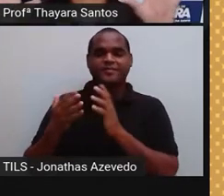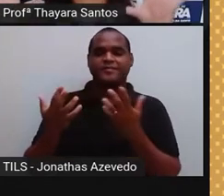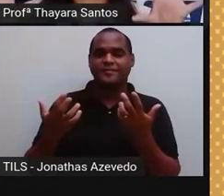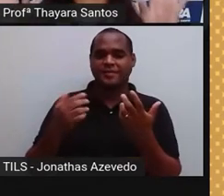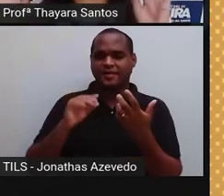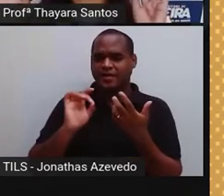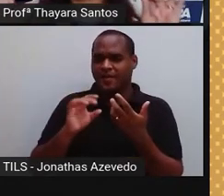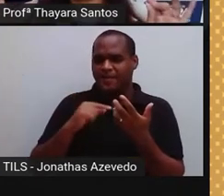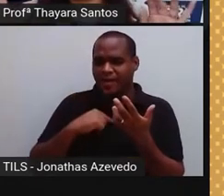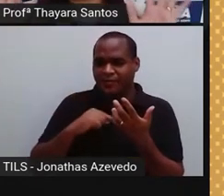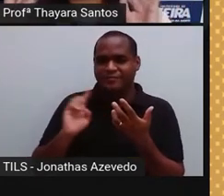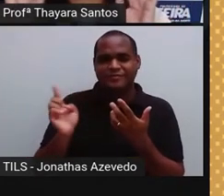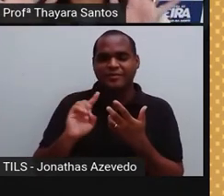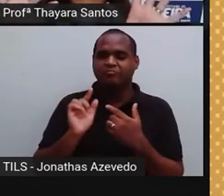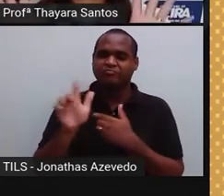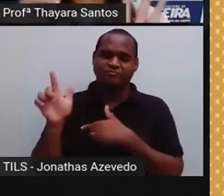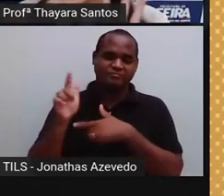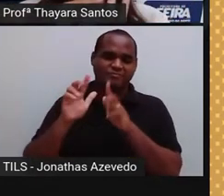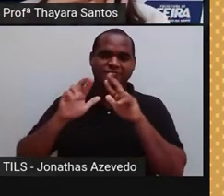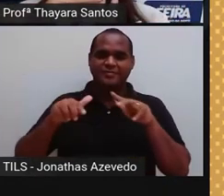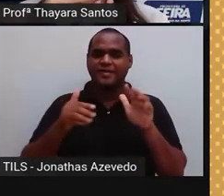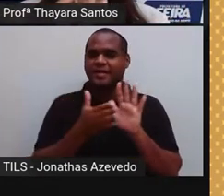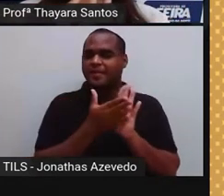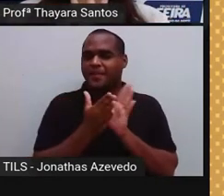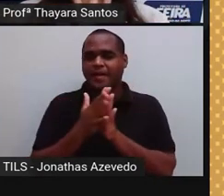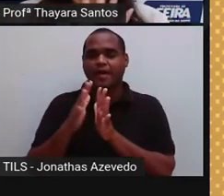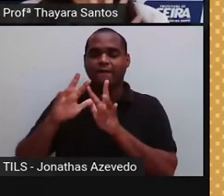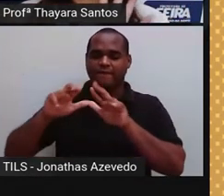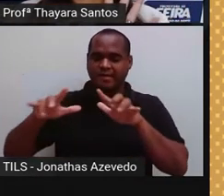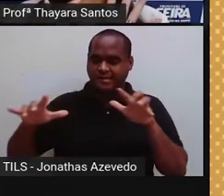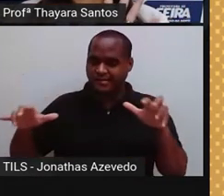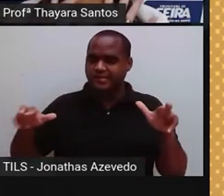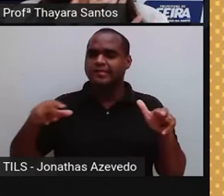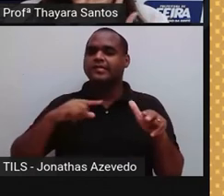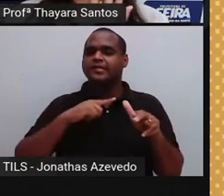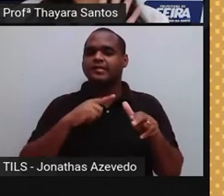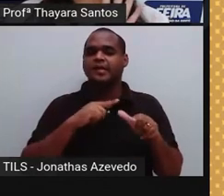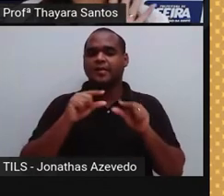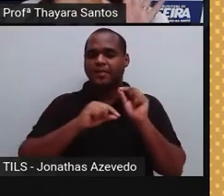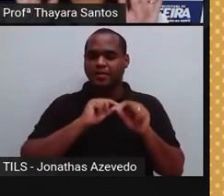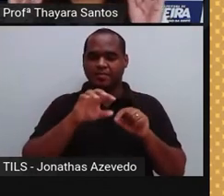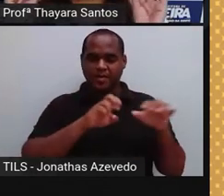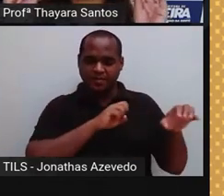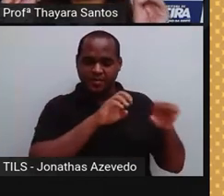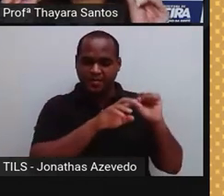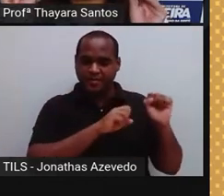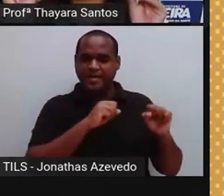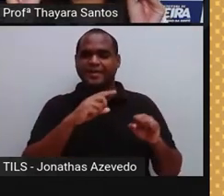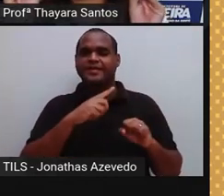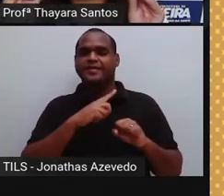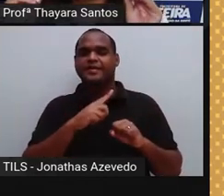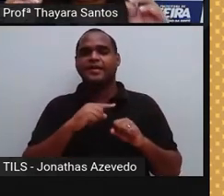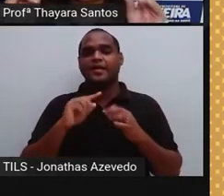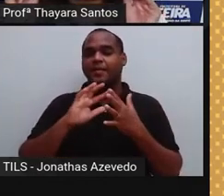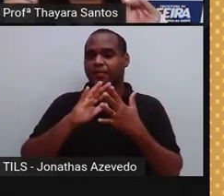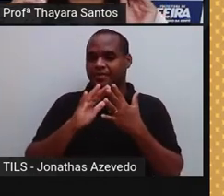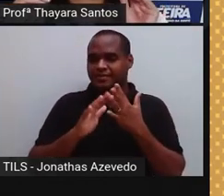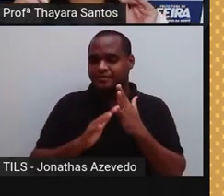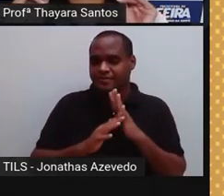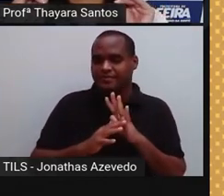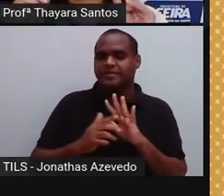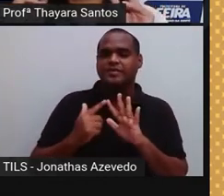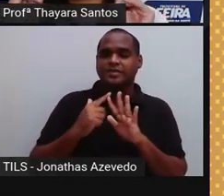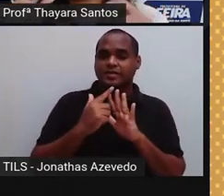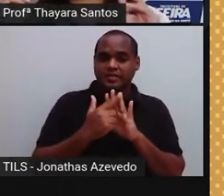tato nas mãos? Não. É nas mãos que a gente tem a maior concentração desses mecanorreceptores, principalmente na ponta dos dedos. A ponta dos